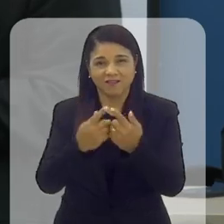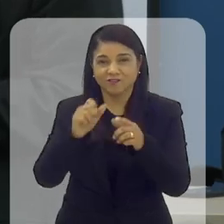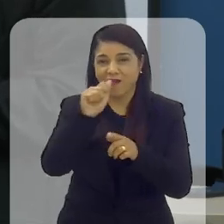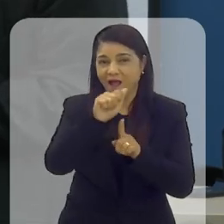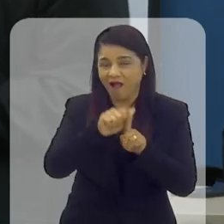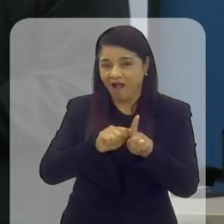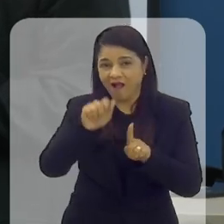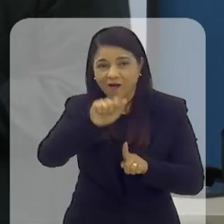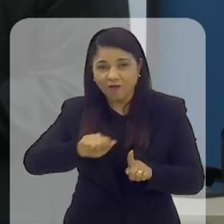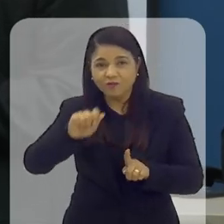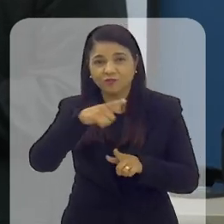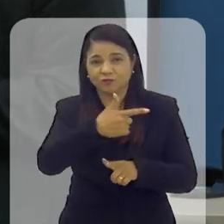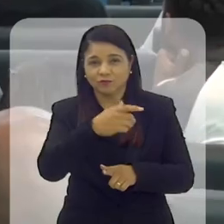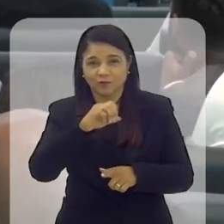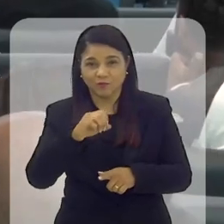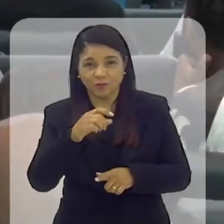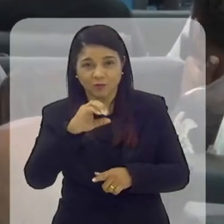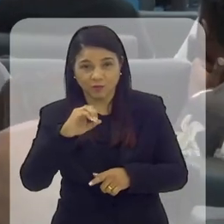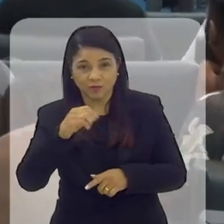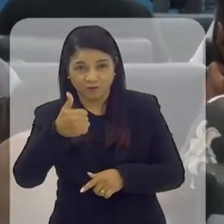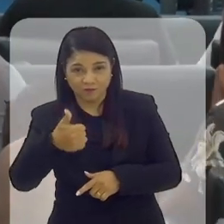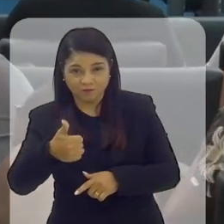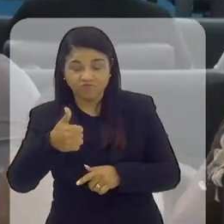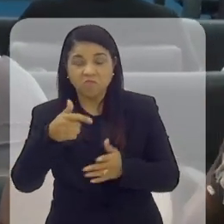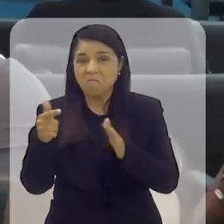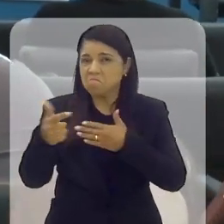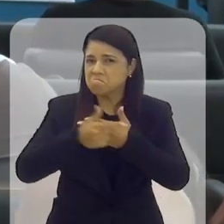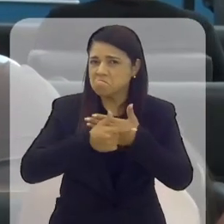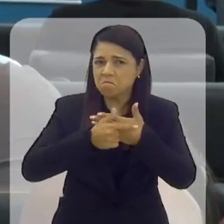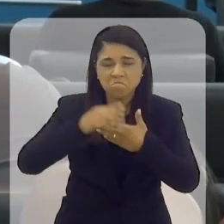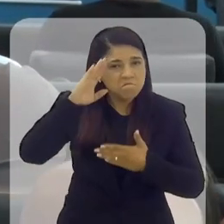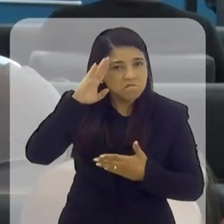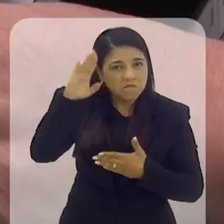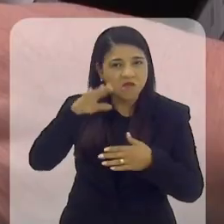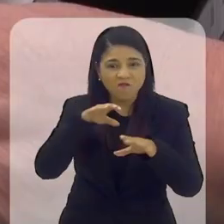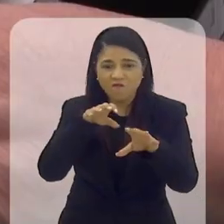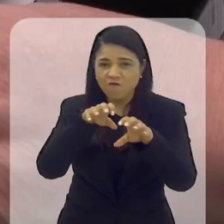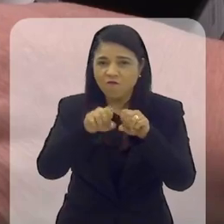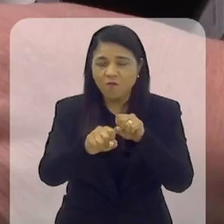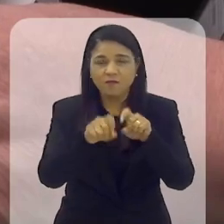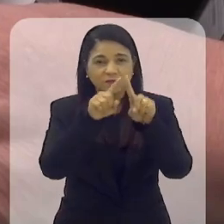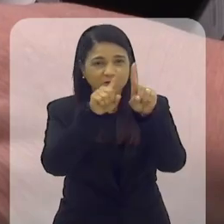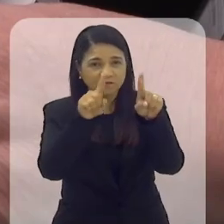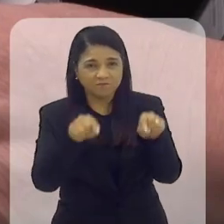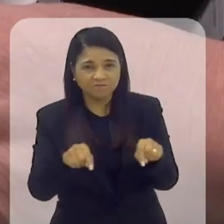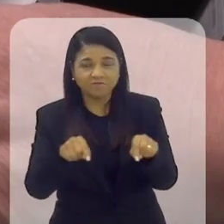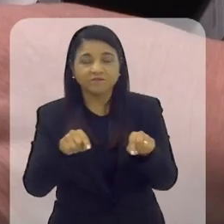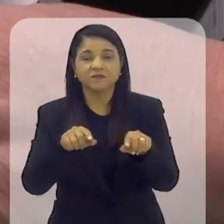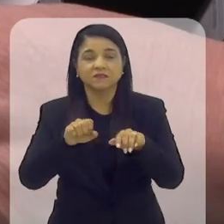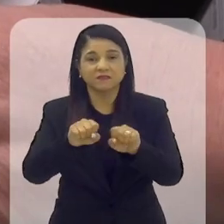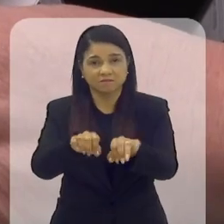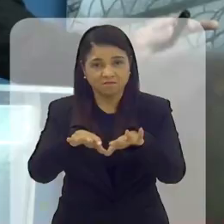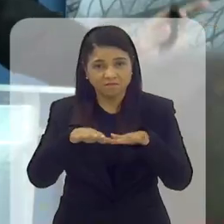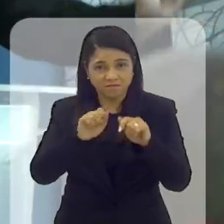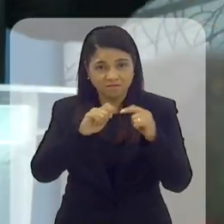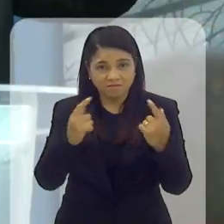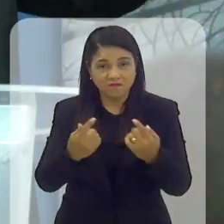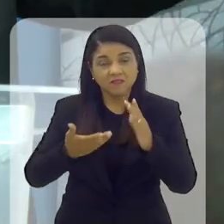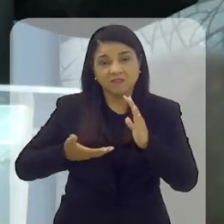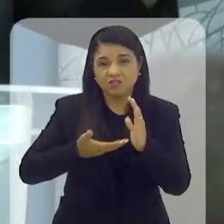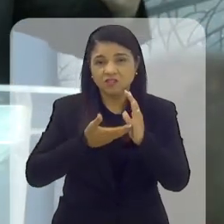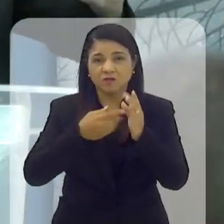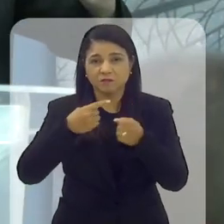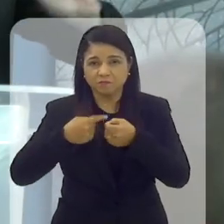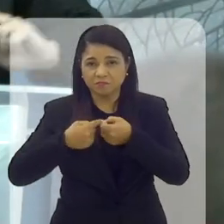em agosto de 2001 e desde então tem cumprido um papel fundamental na formação dos servidores da Assembleia e das